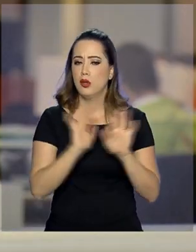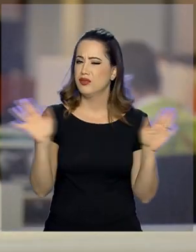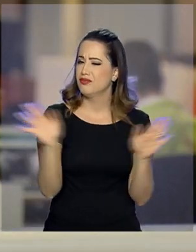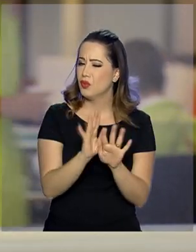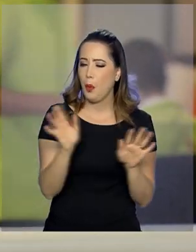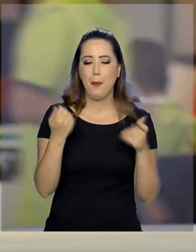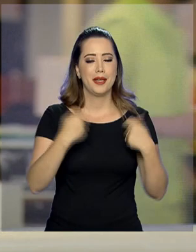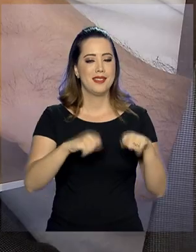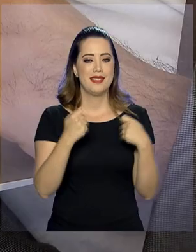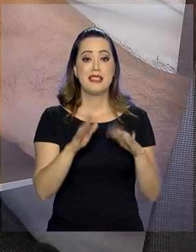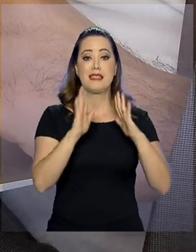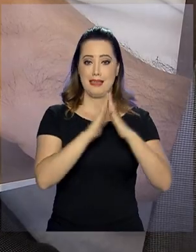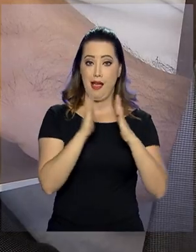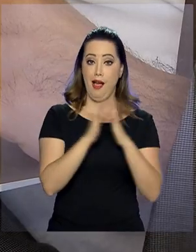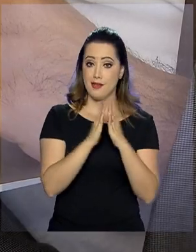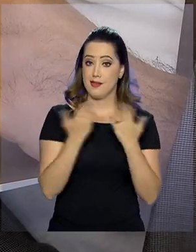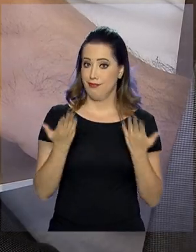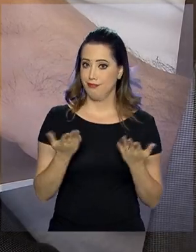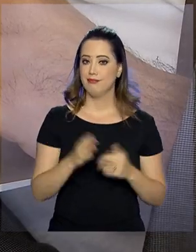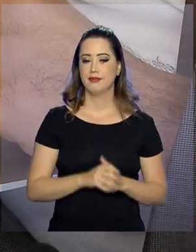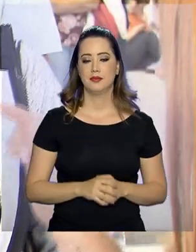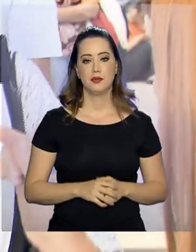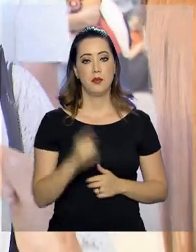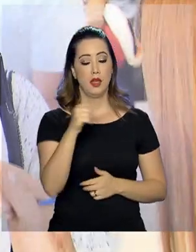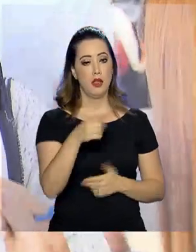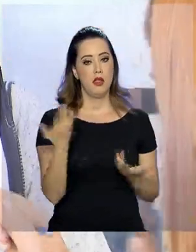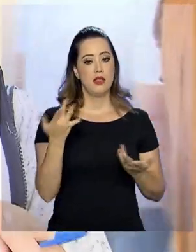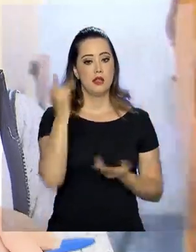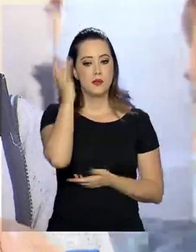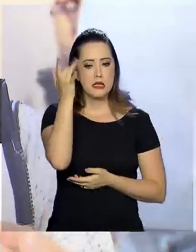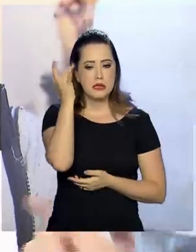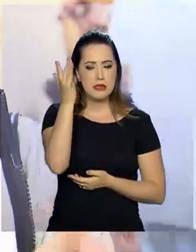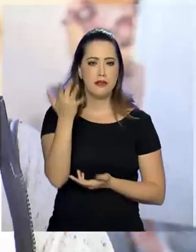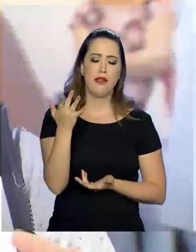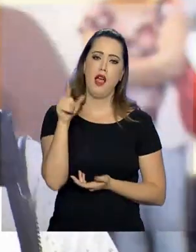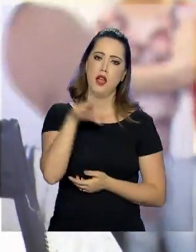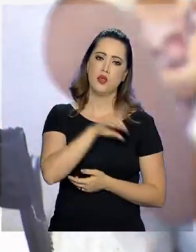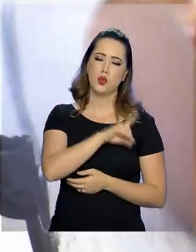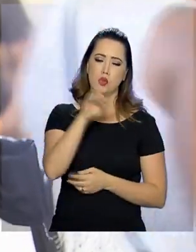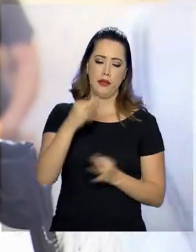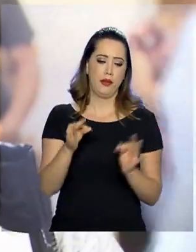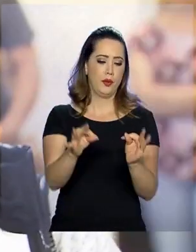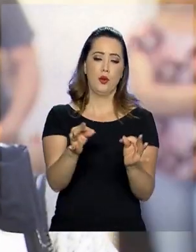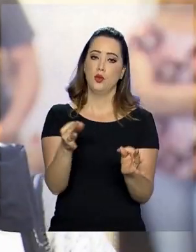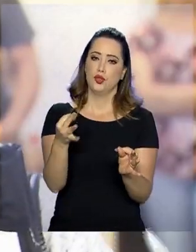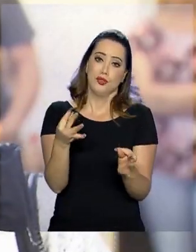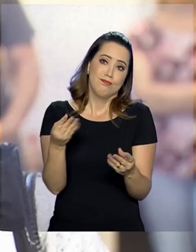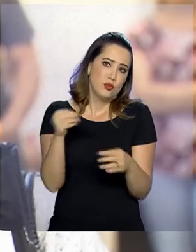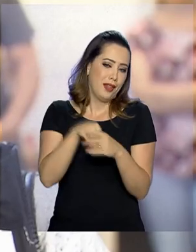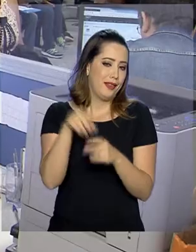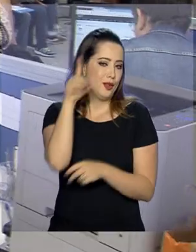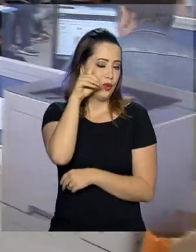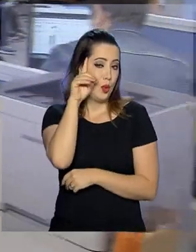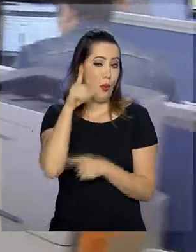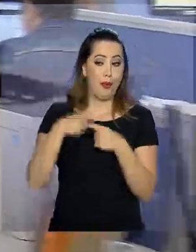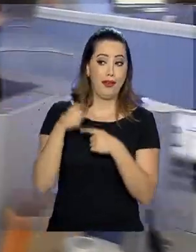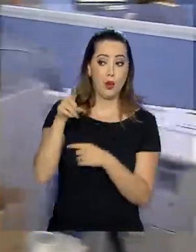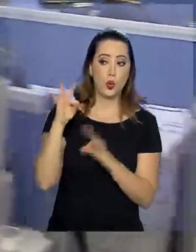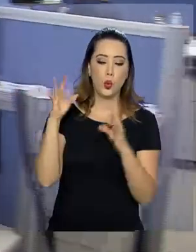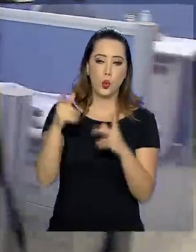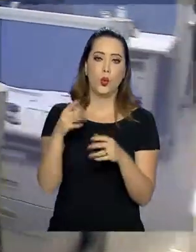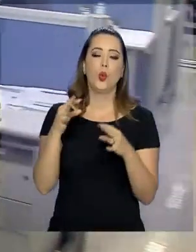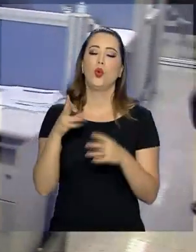do mundo digital ainda não fazem parte do dia a dia de Dona Neuza. Para ela, tudo é pessoalmente